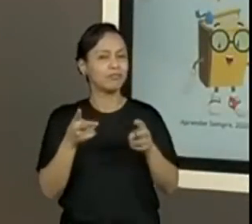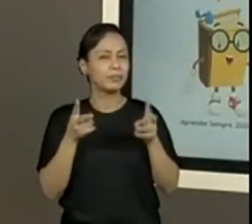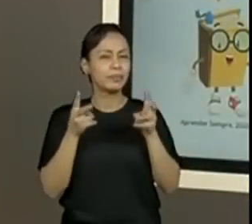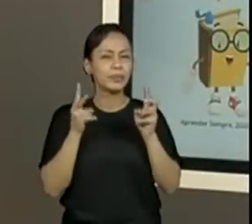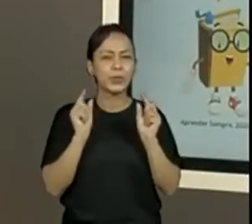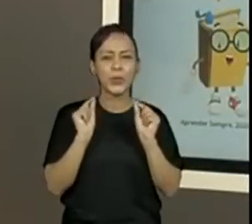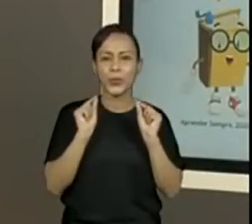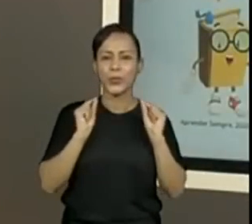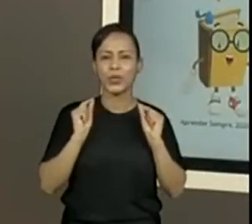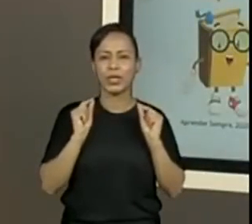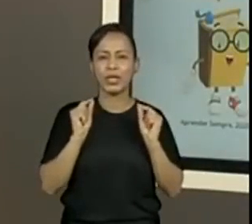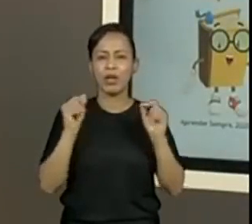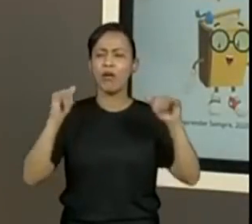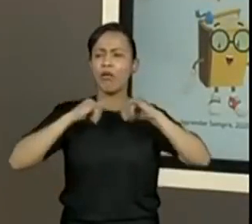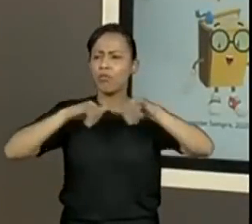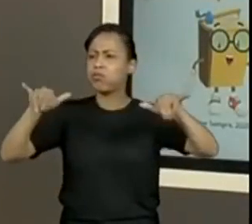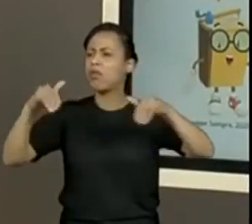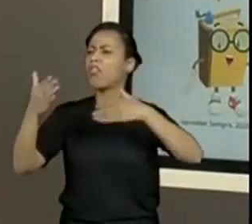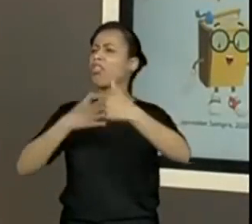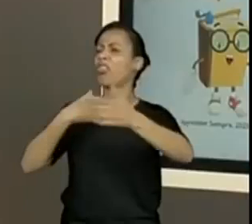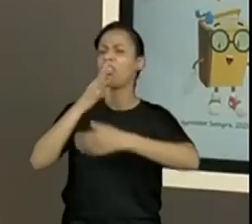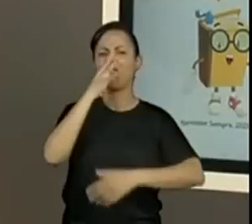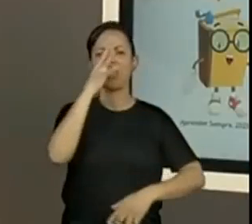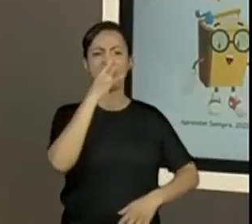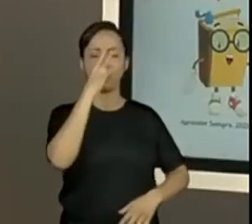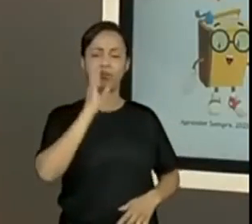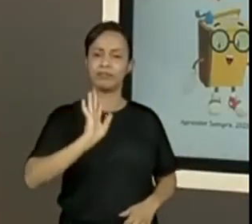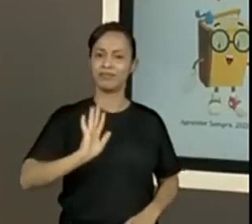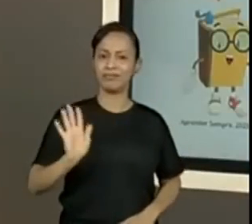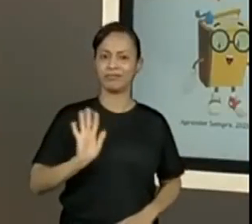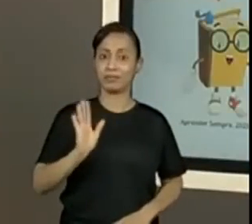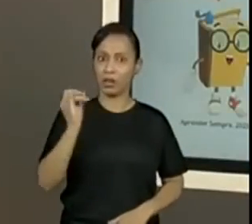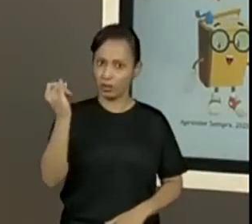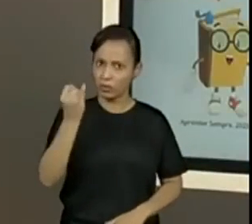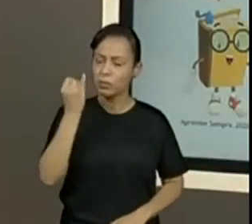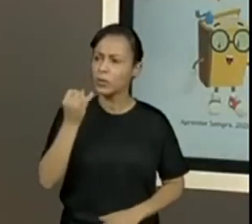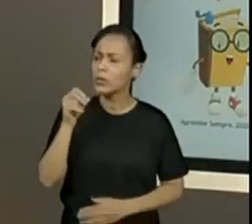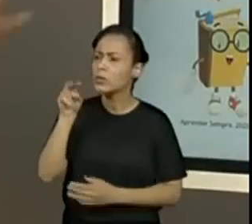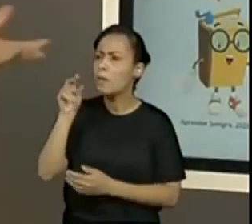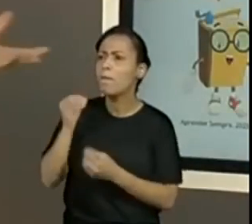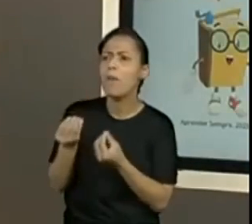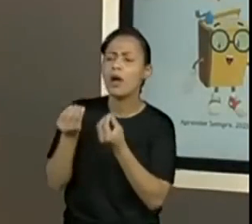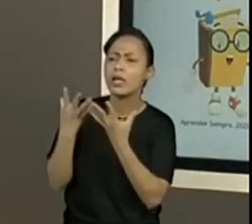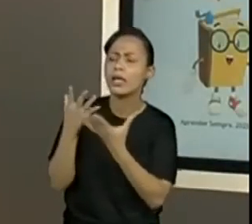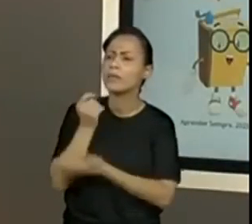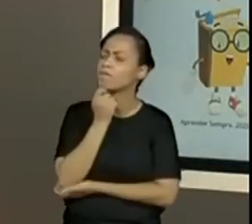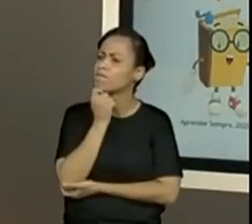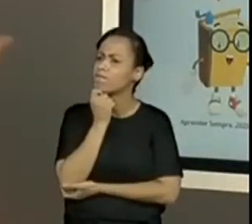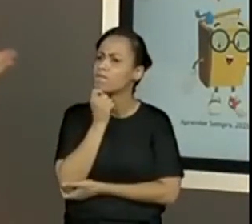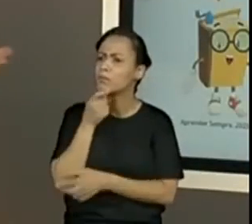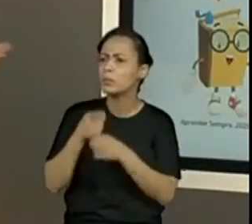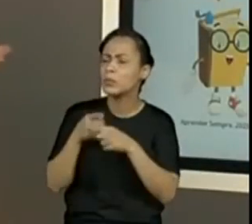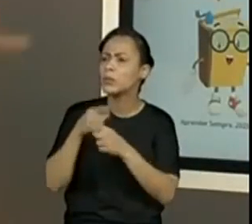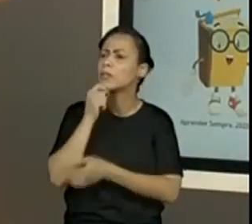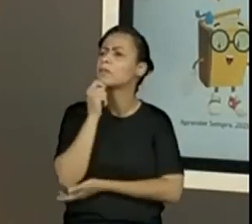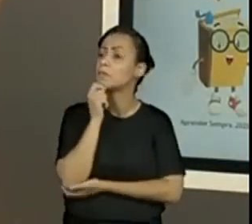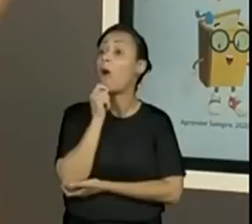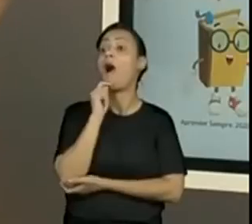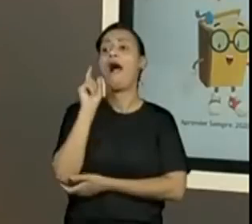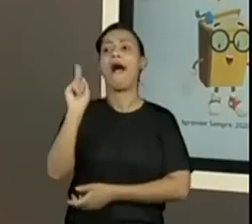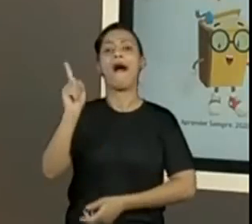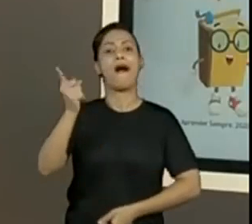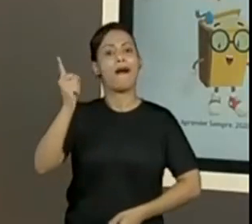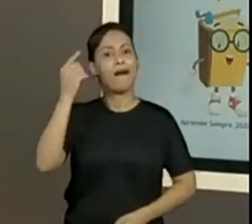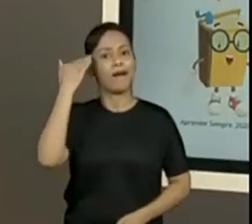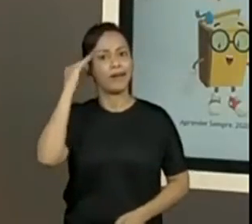notícia não está para qualquer coisa. Tem uma importância, tem uma função. Às vezes, notícia do nosso cotidiano ajuda muito. Sim.